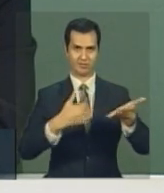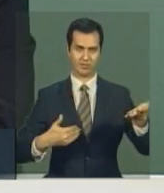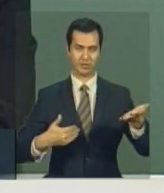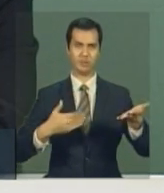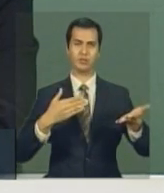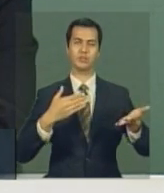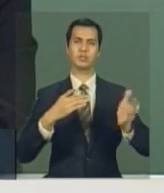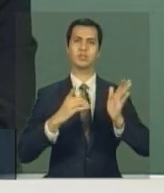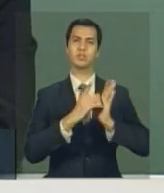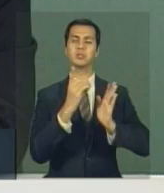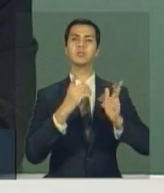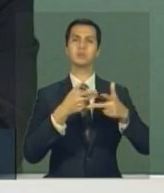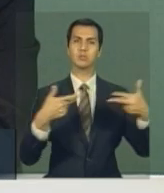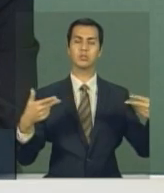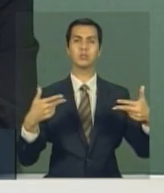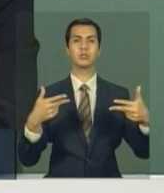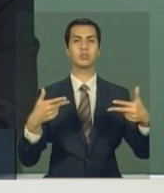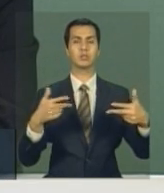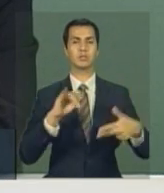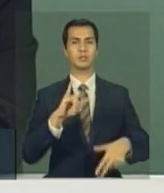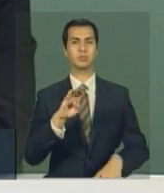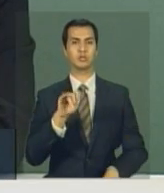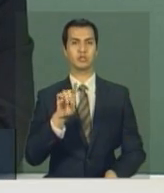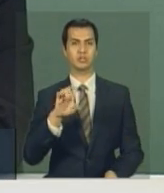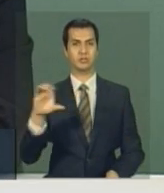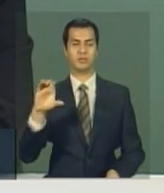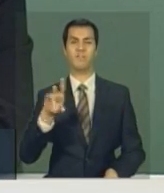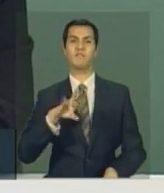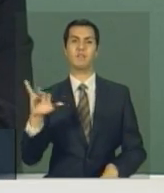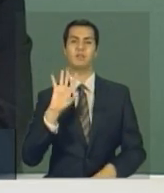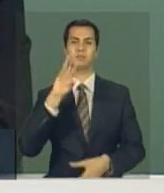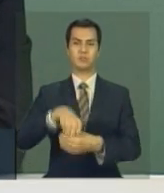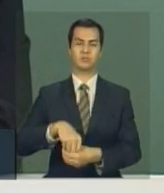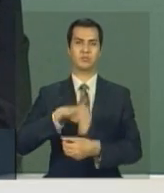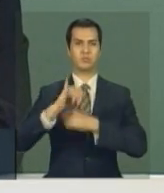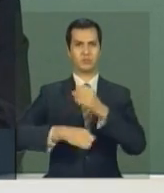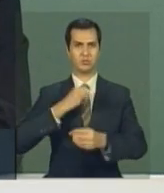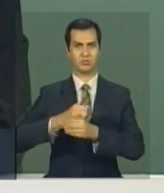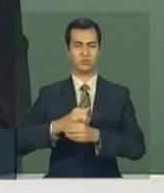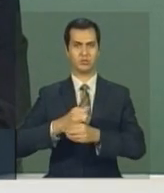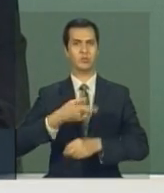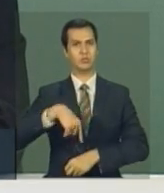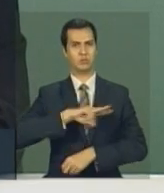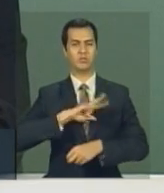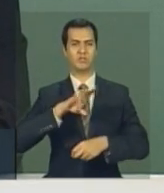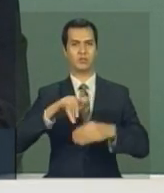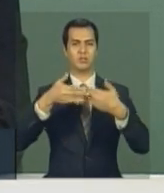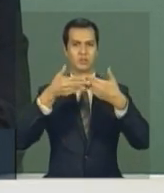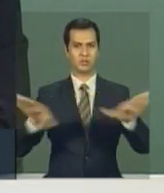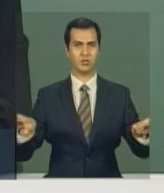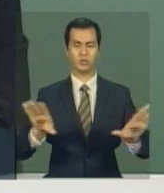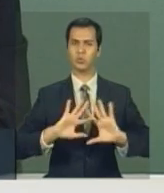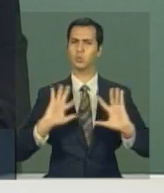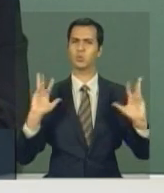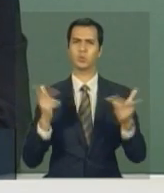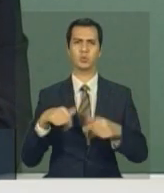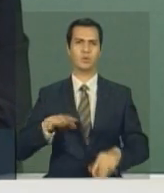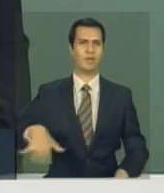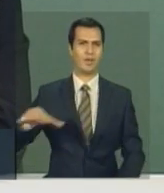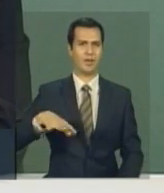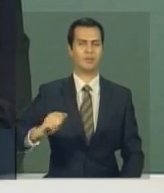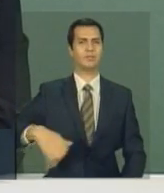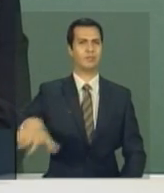hoje já vão direto para a internet, nós estamos inaugurando 200 mil teses disponibilizadas na internet em todas as áreas do conhecimento.